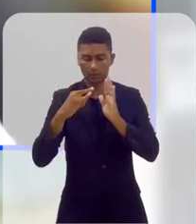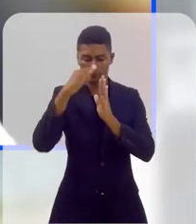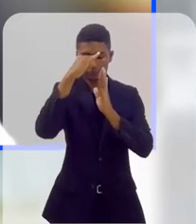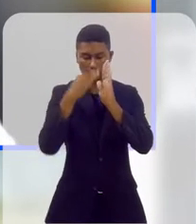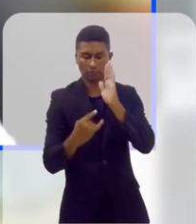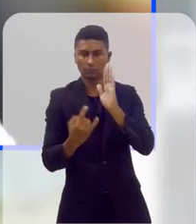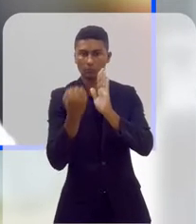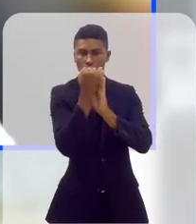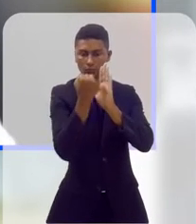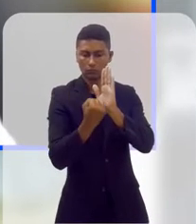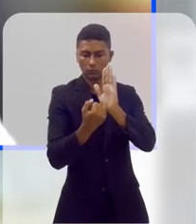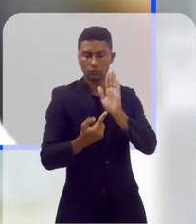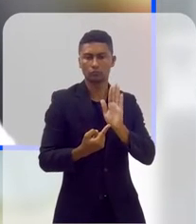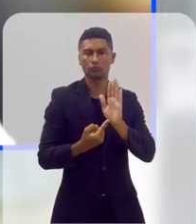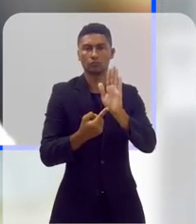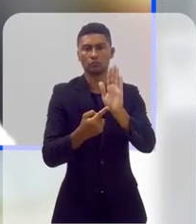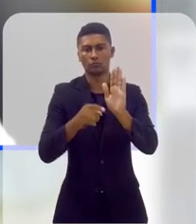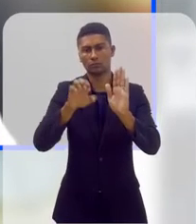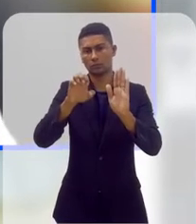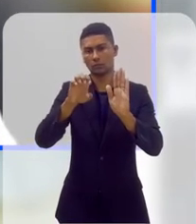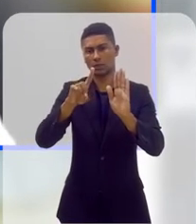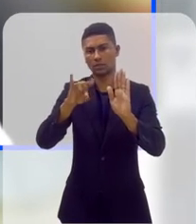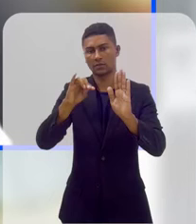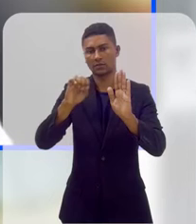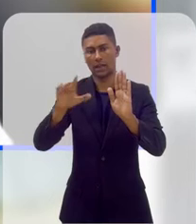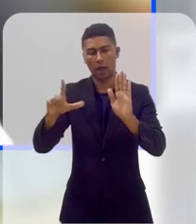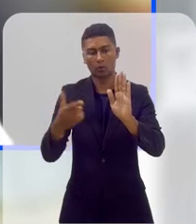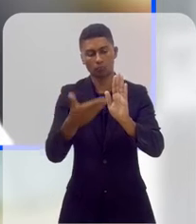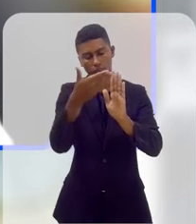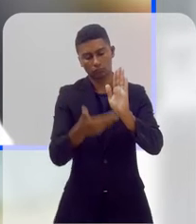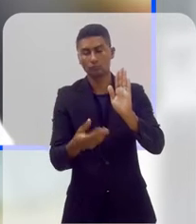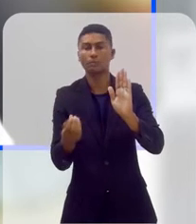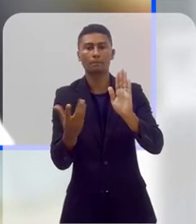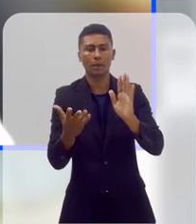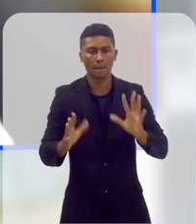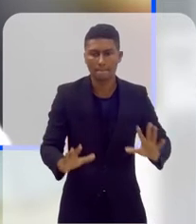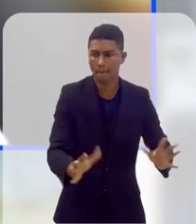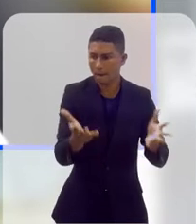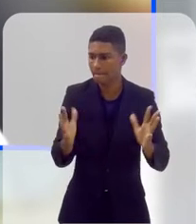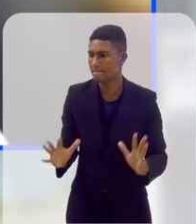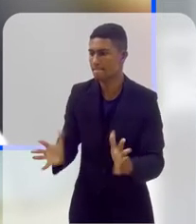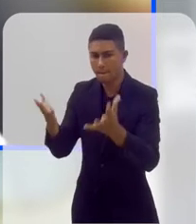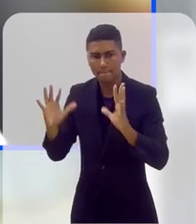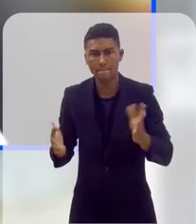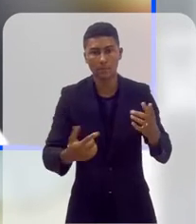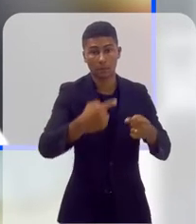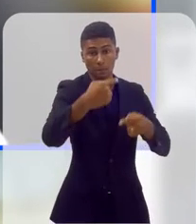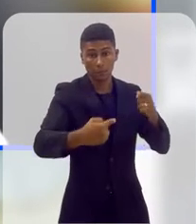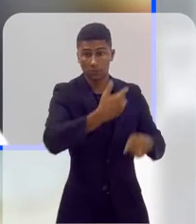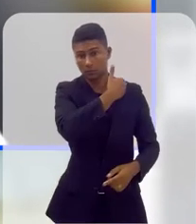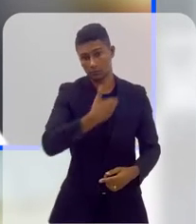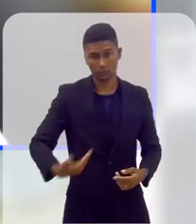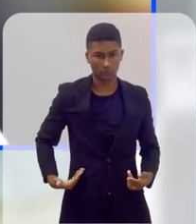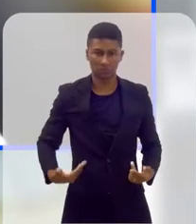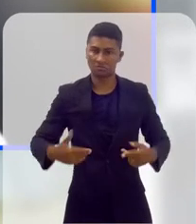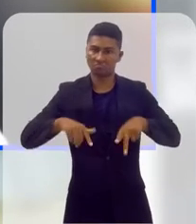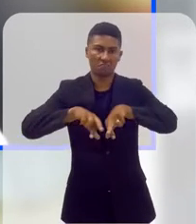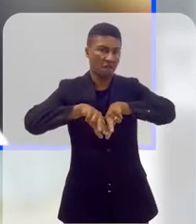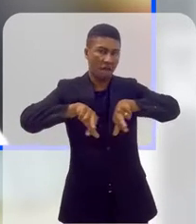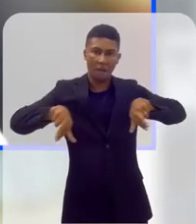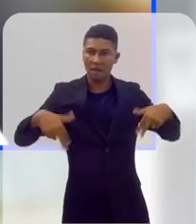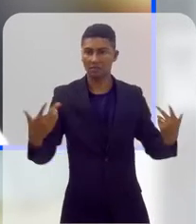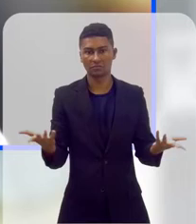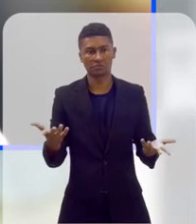de Niterói construiu, né, com uma perspectiva aí de fomentar políticas públicas e atividades